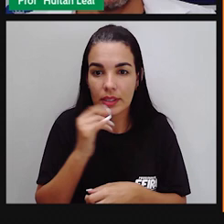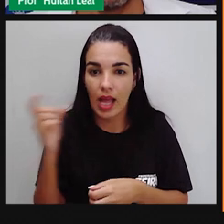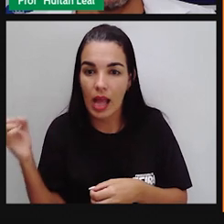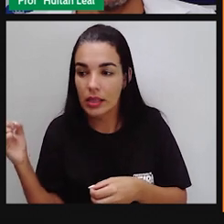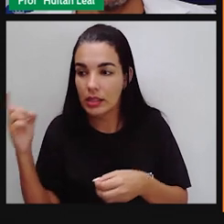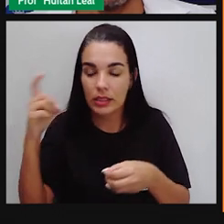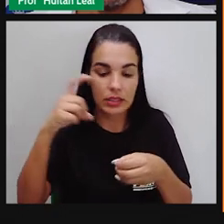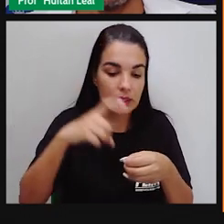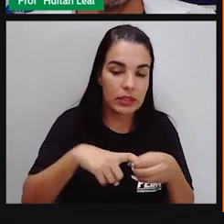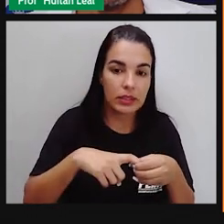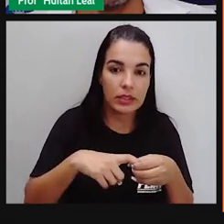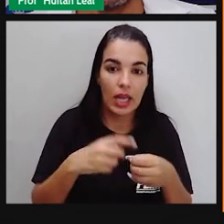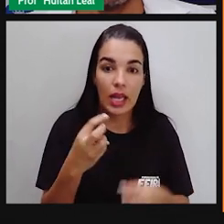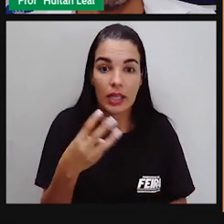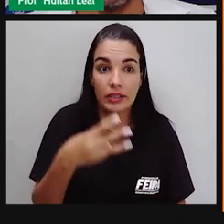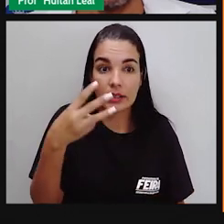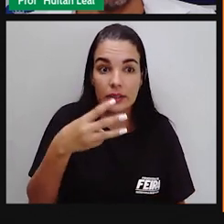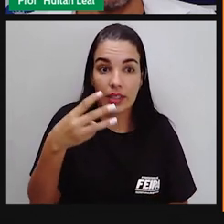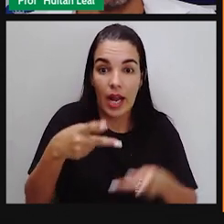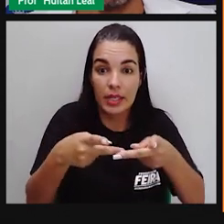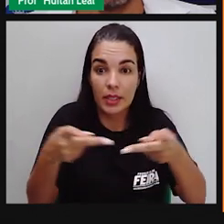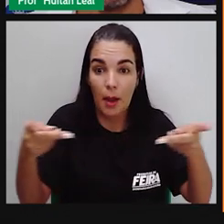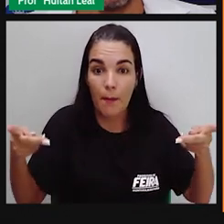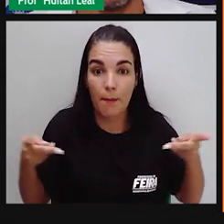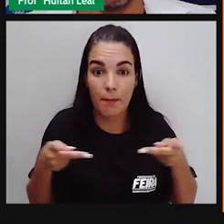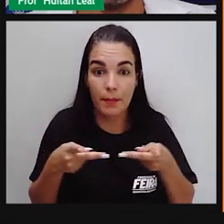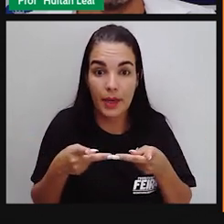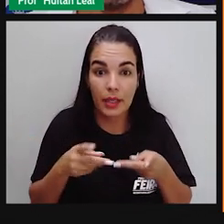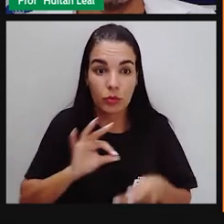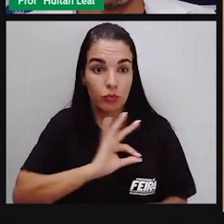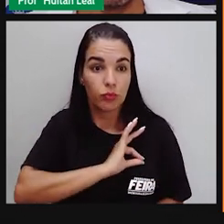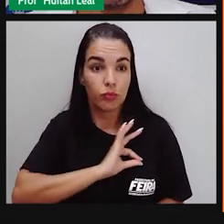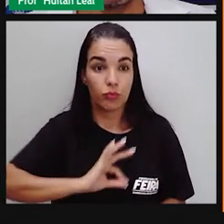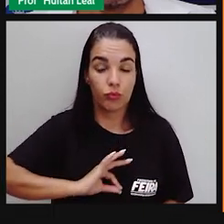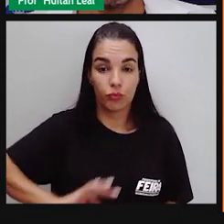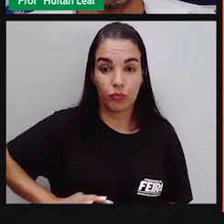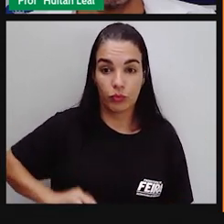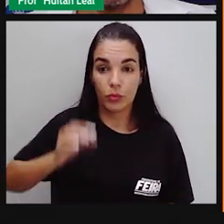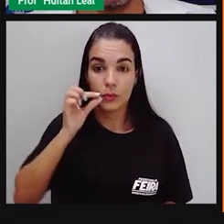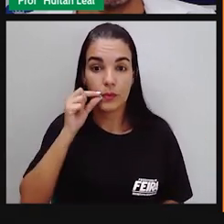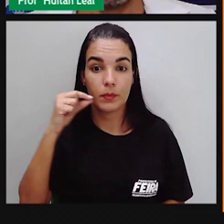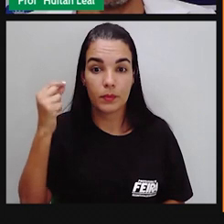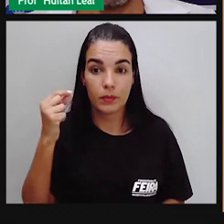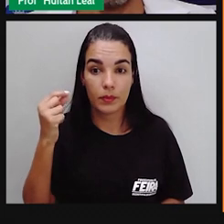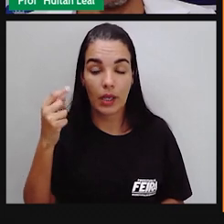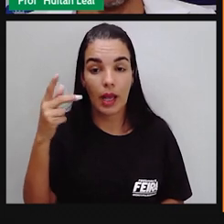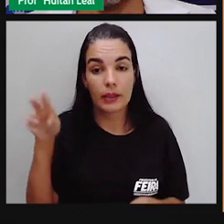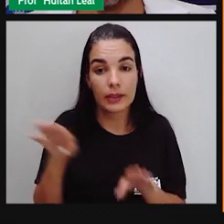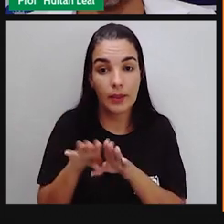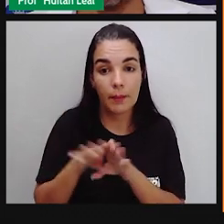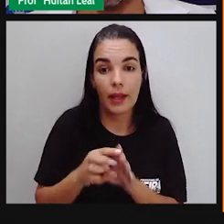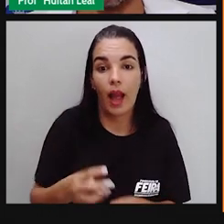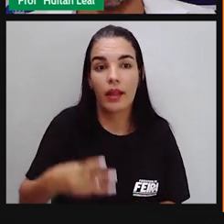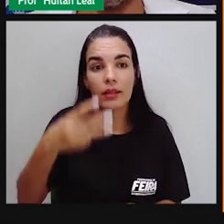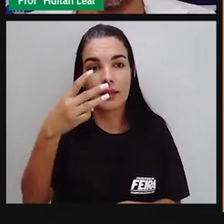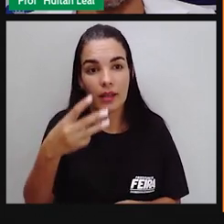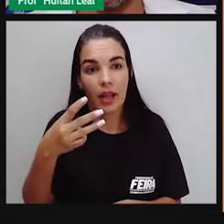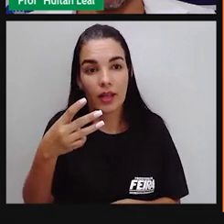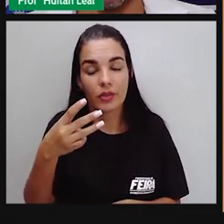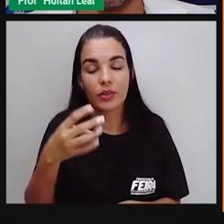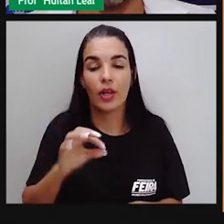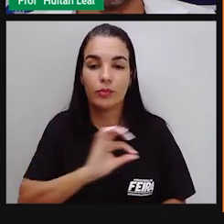para três tigres tristes. Vejam que o TR está sempre se repetindo.